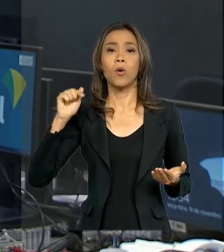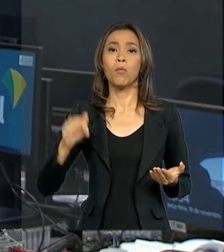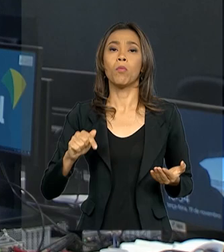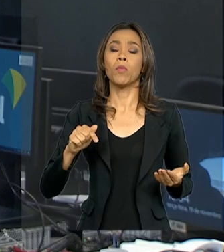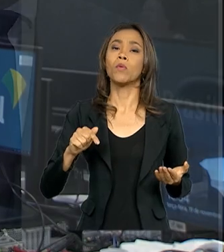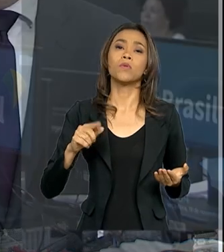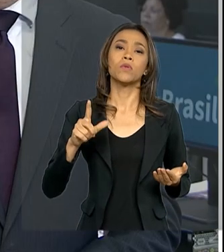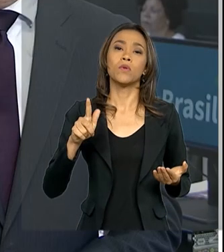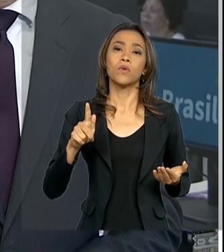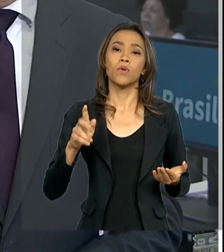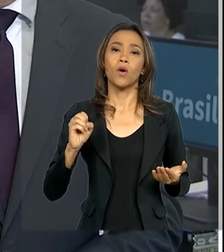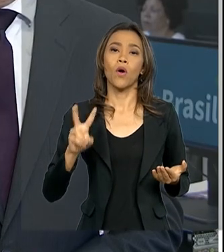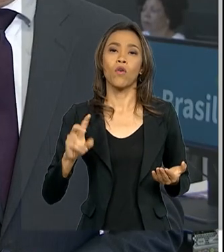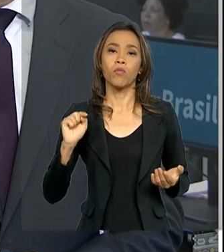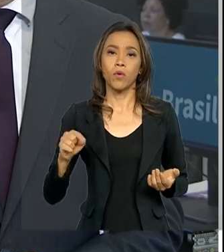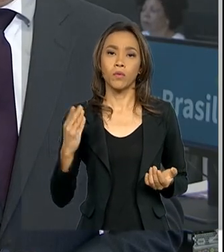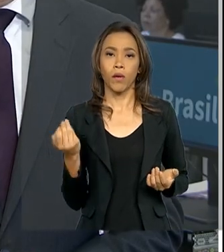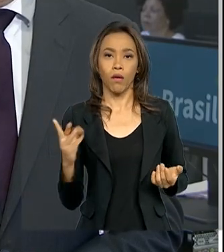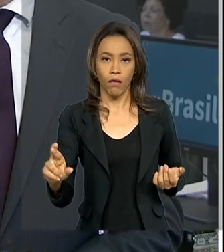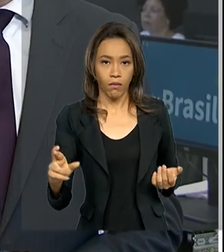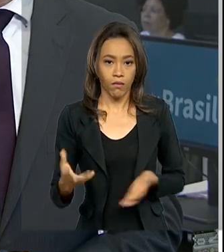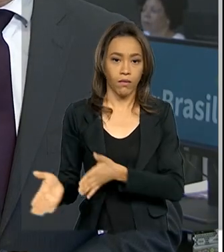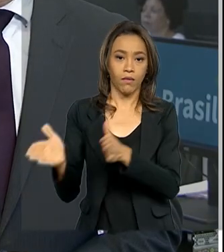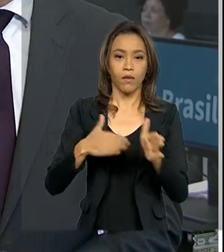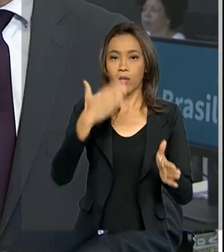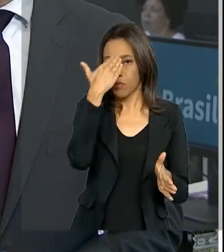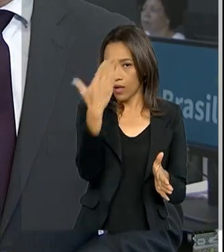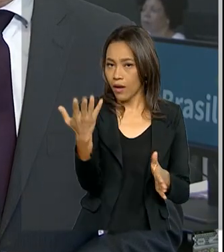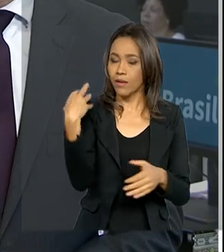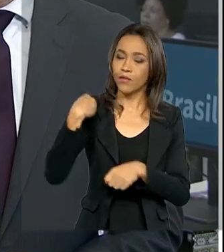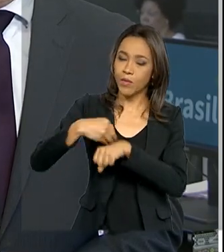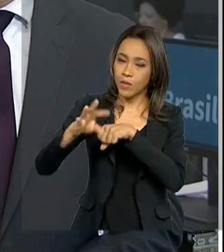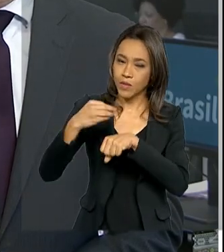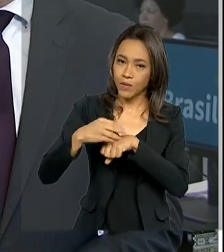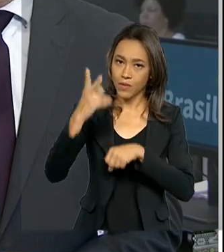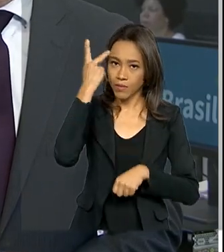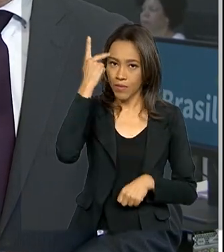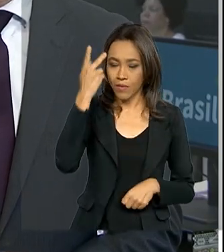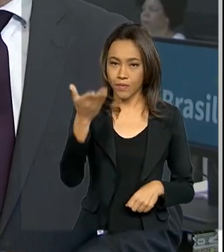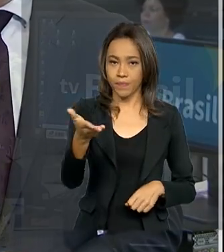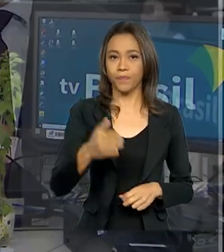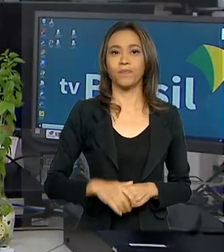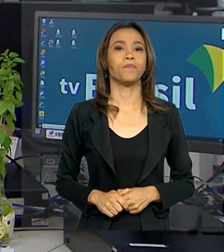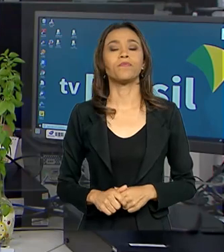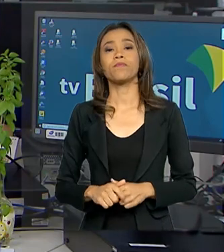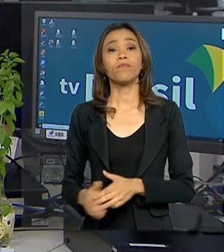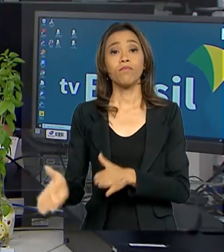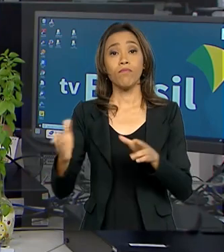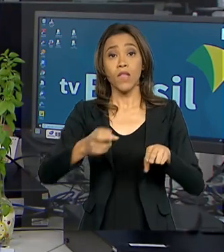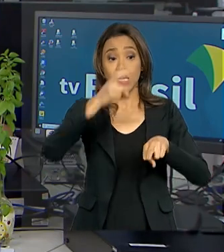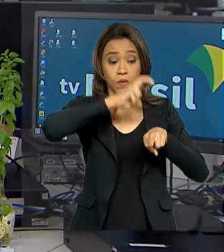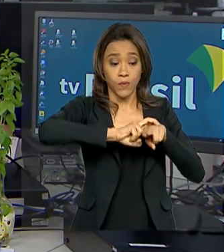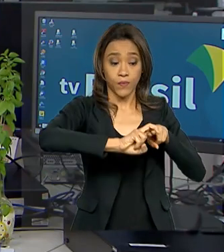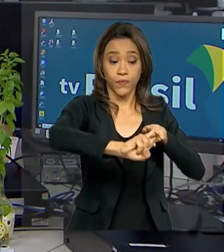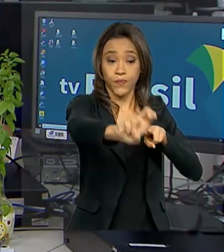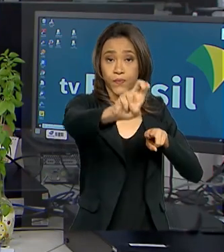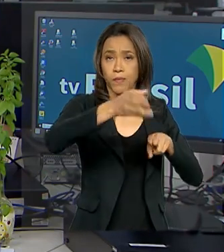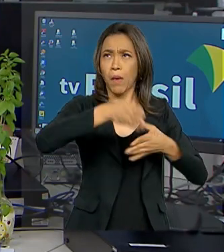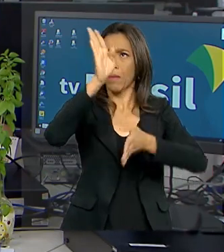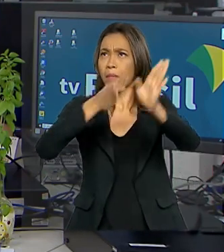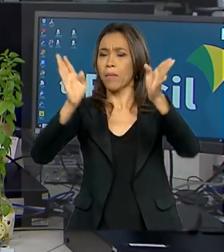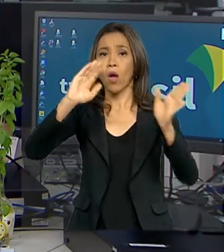Renata. Obrigada, Ricardo, pelas suas informações ao vivo, direto de São Paulo. As ferrovias hoje no Brasil